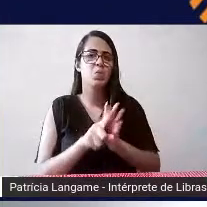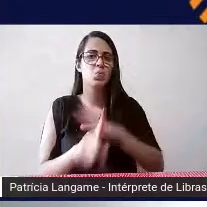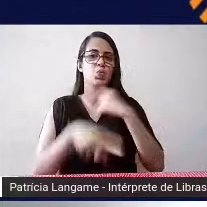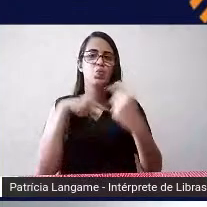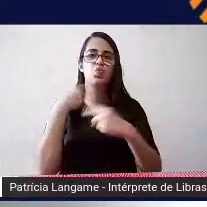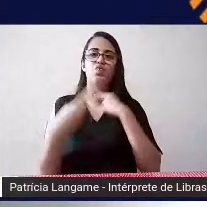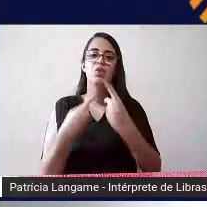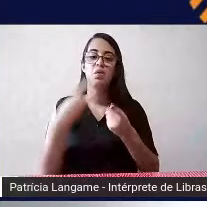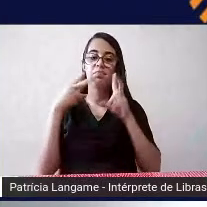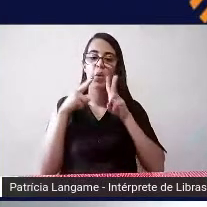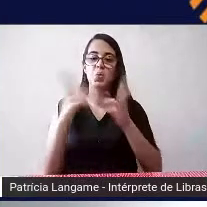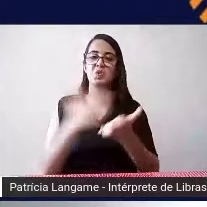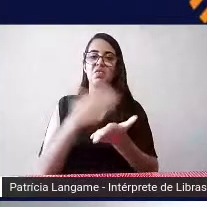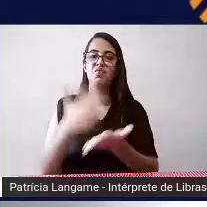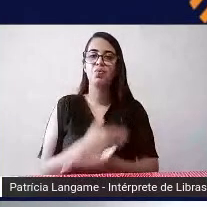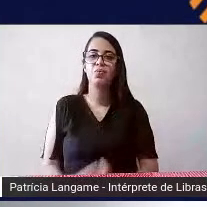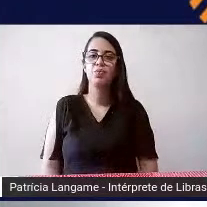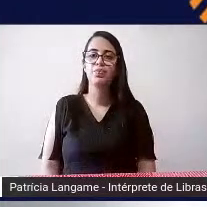pode passar